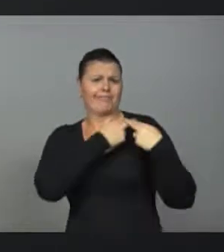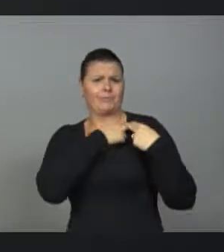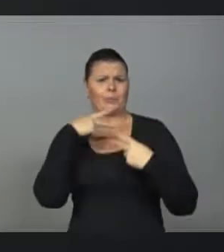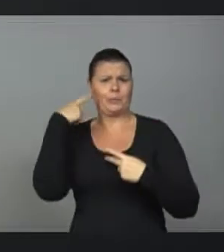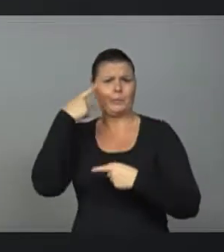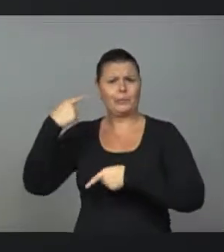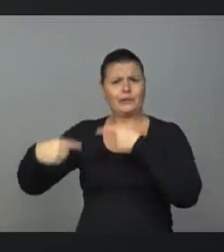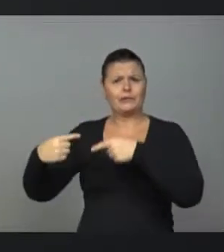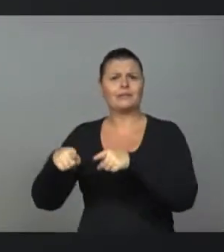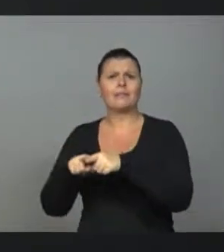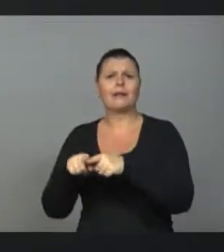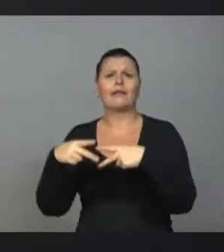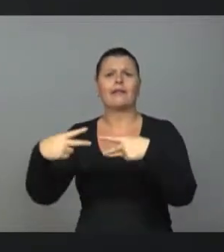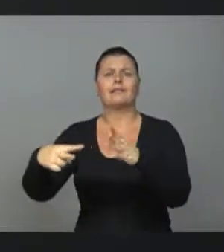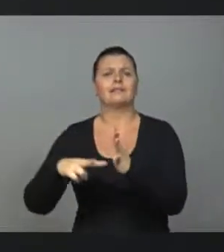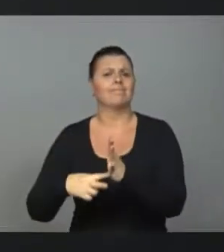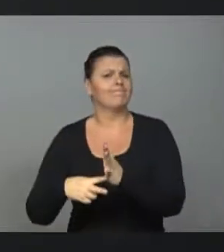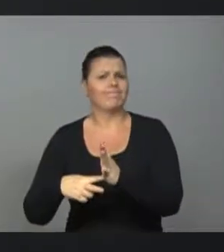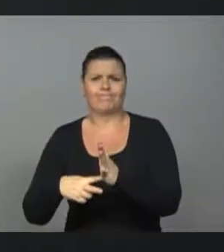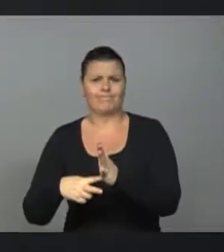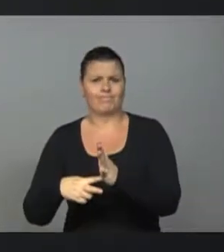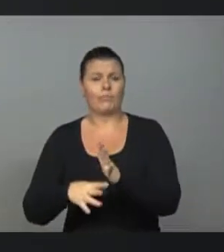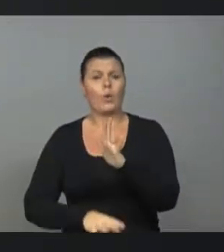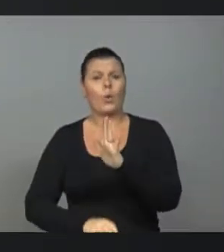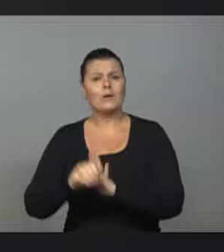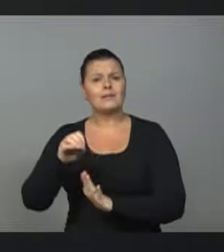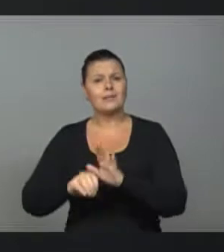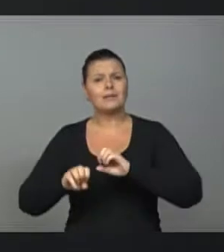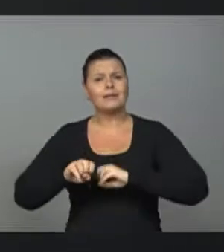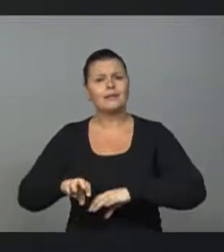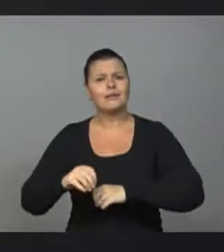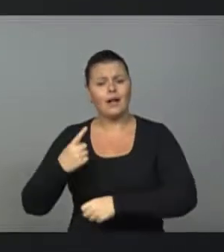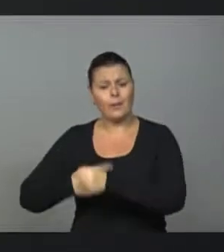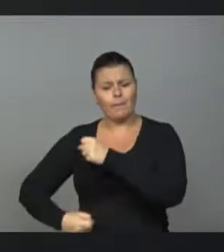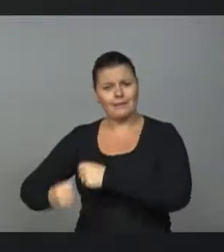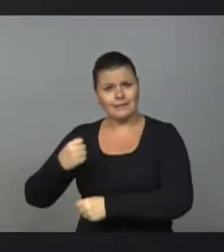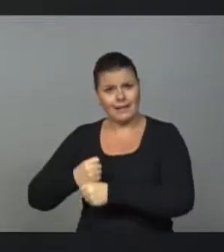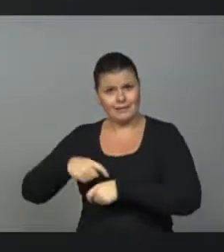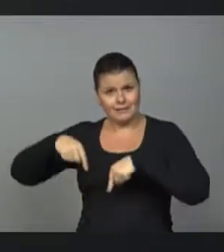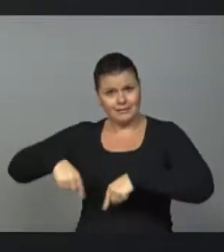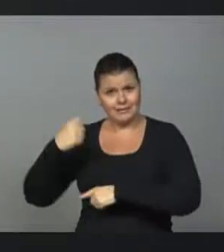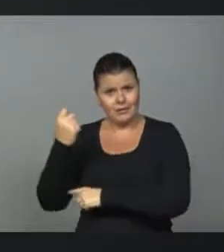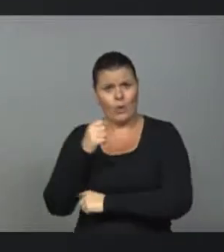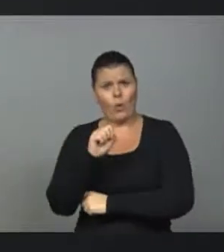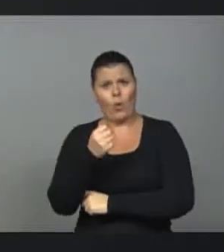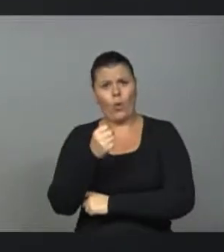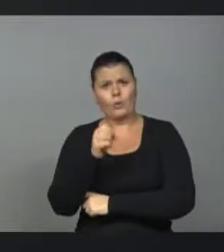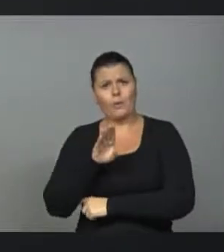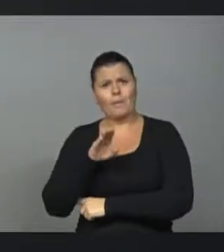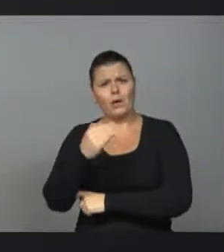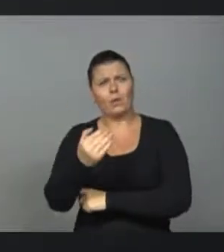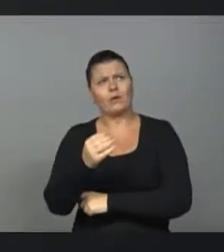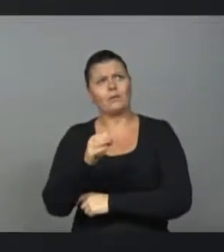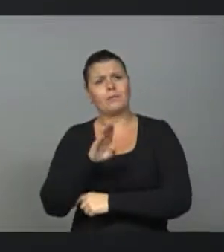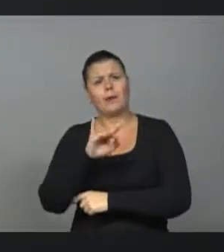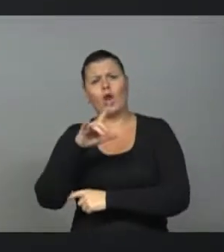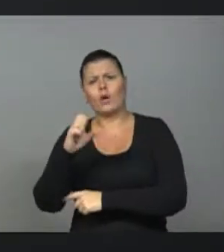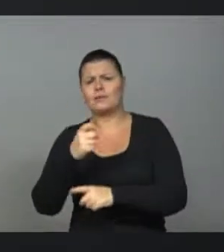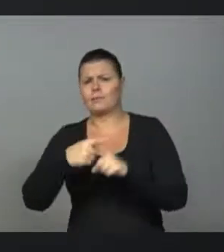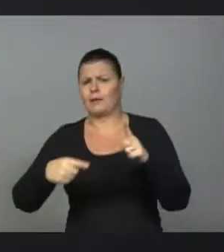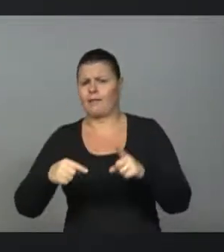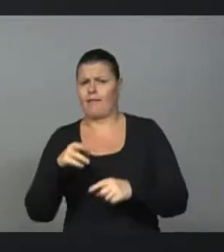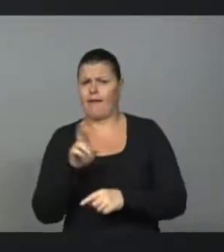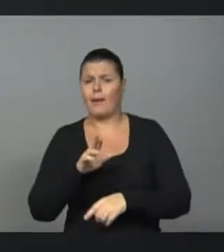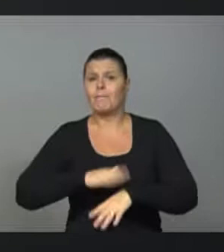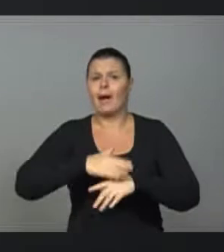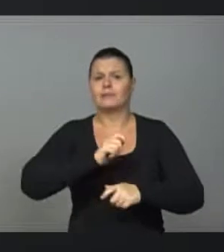mão dos sindicatos. O orçamento da educação, no ano passado, no Rio Grande do Sul, foi de cerca de 8 bilhões e meio de reais. Mais de 90% disso, despesas